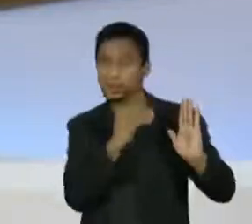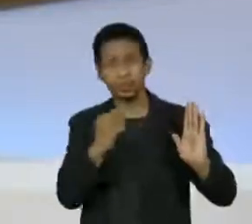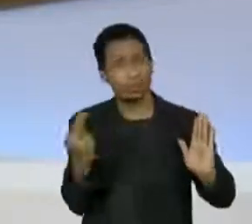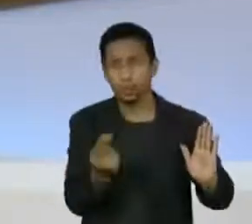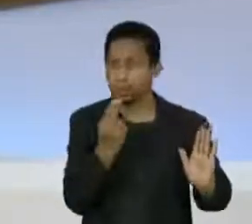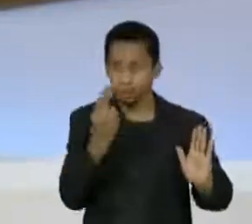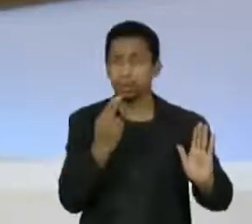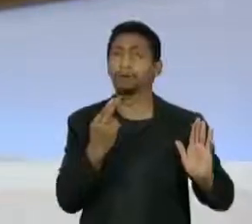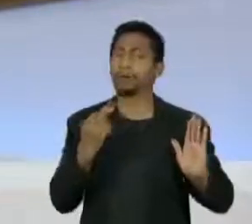tampouco o presidente da República.